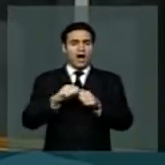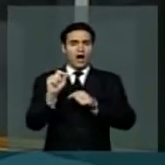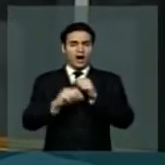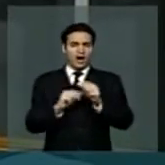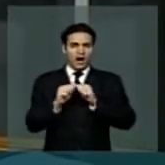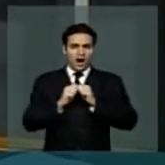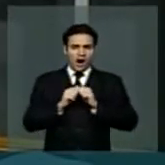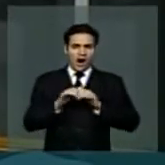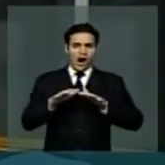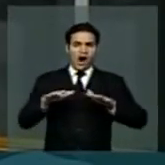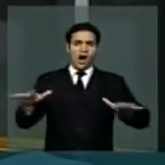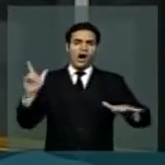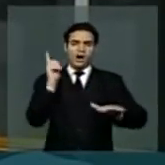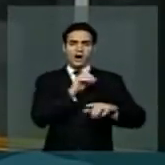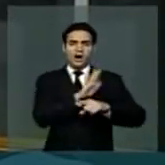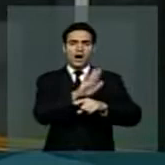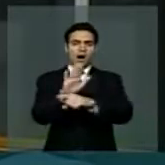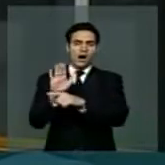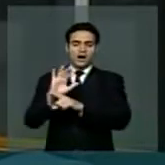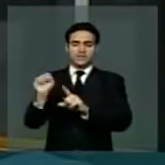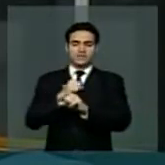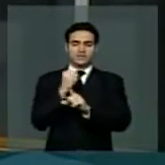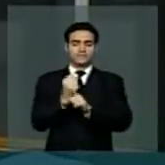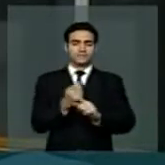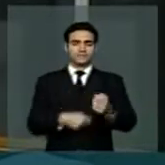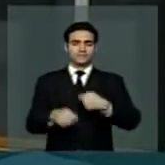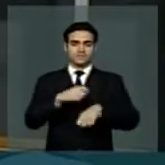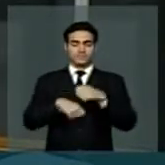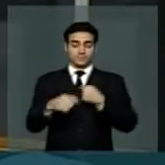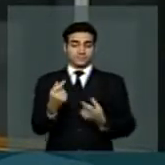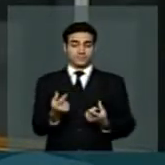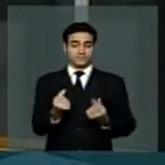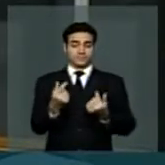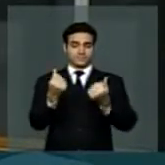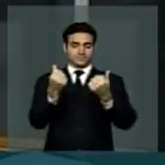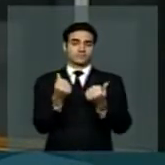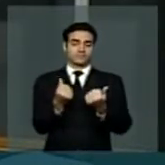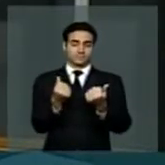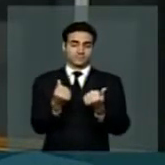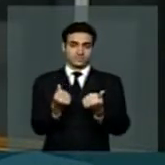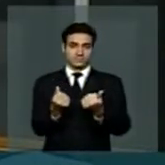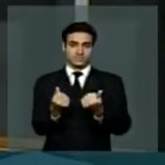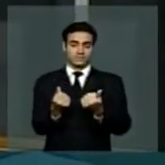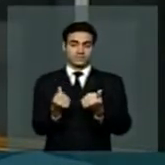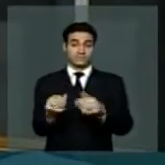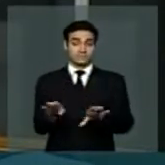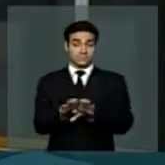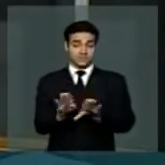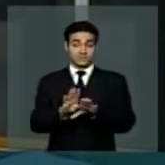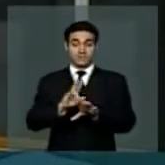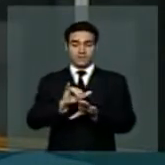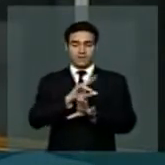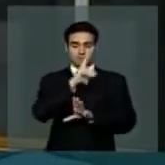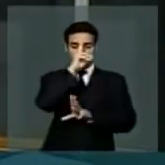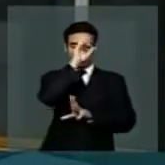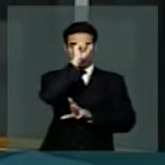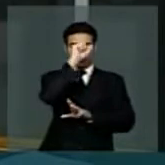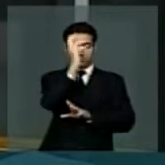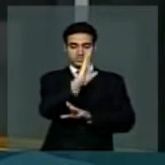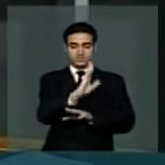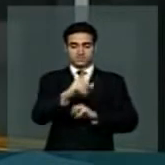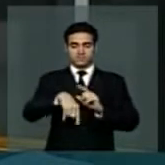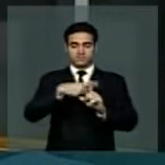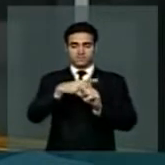alcance social, econômico, financeiro e, acima de tudo, de competitividade nesse mundo